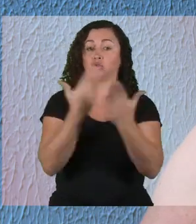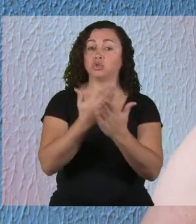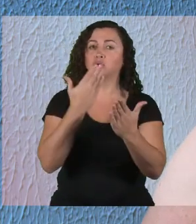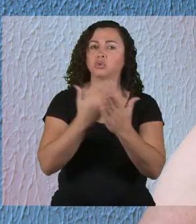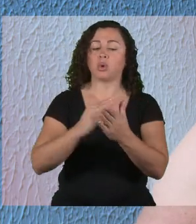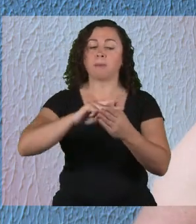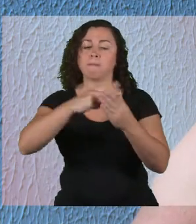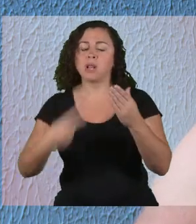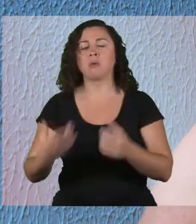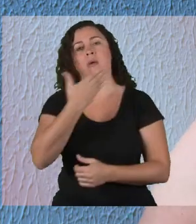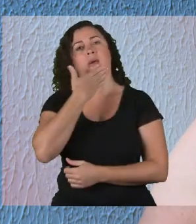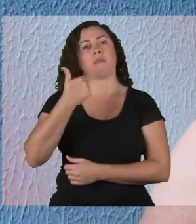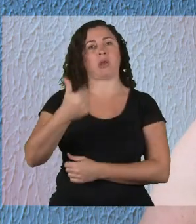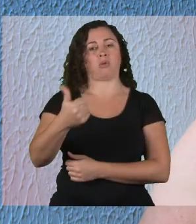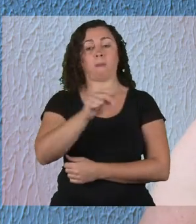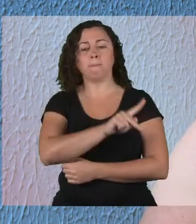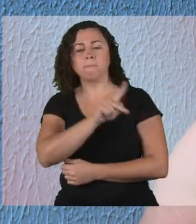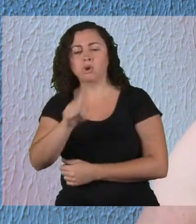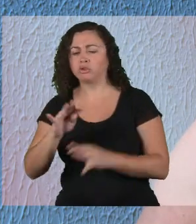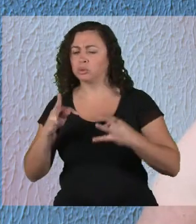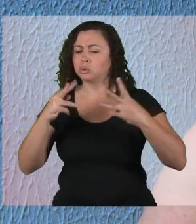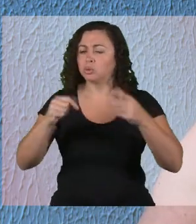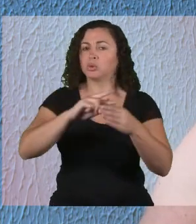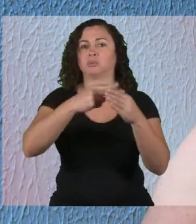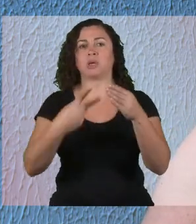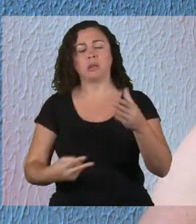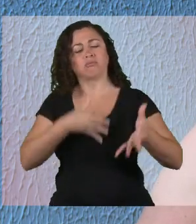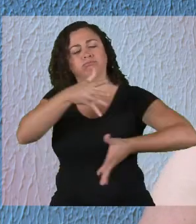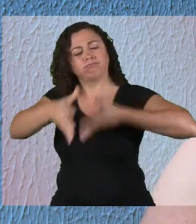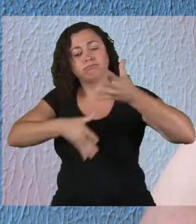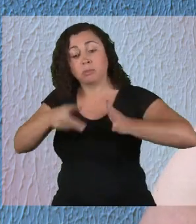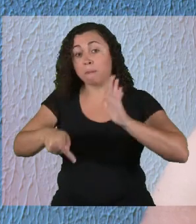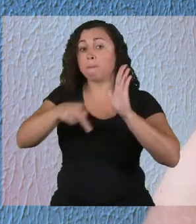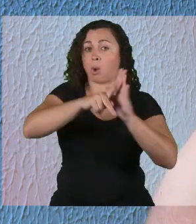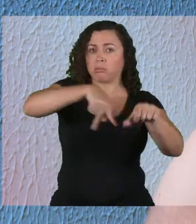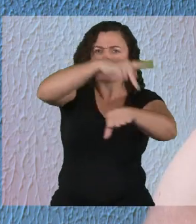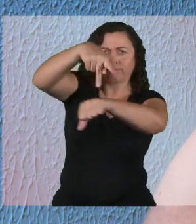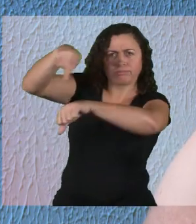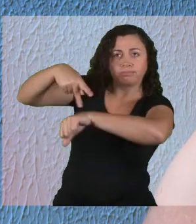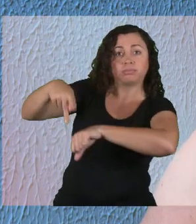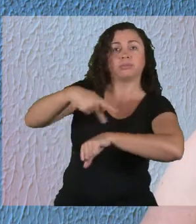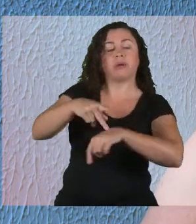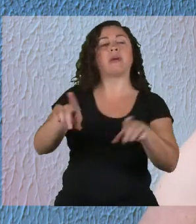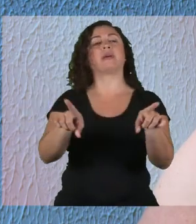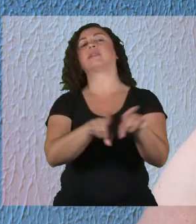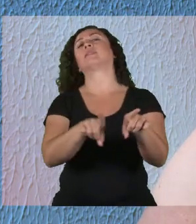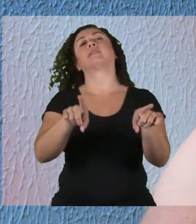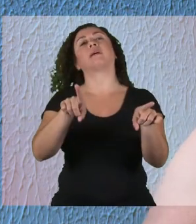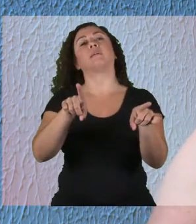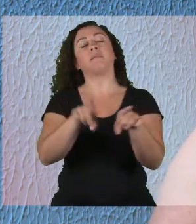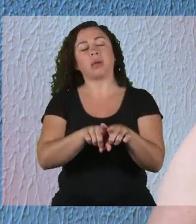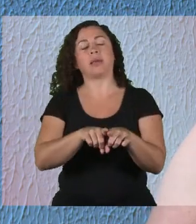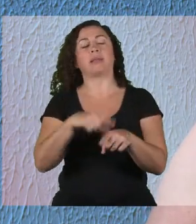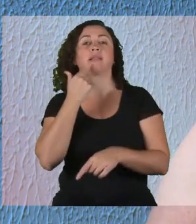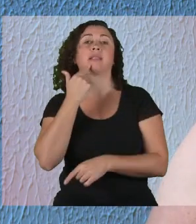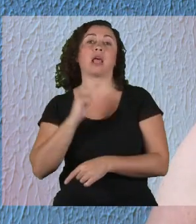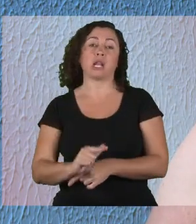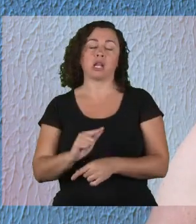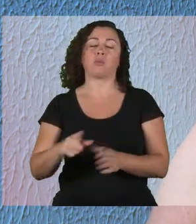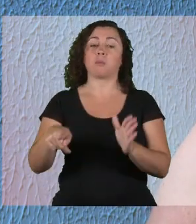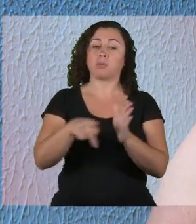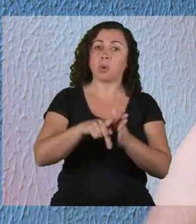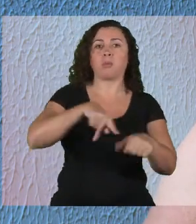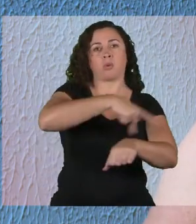professores fossem bilíngues na língua de sinais de seu país e na